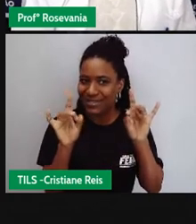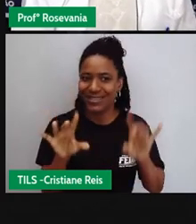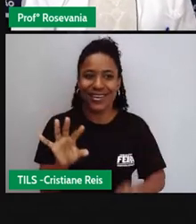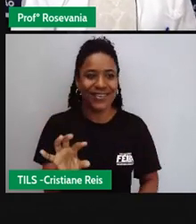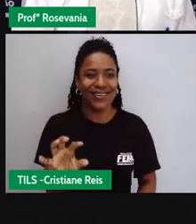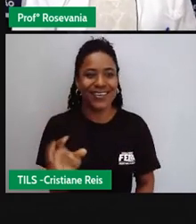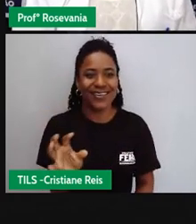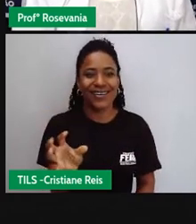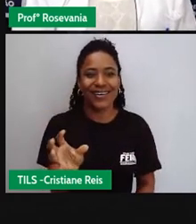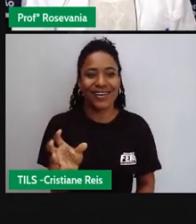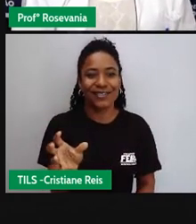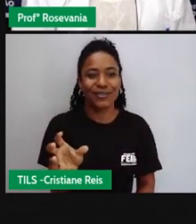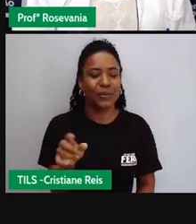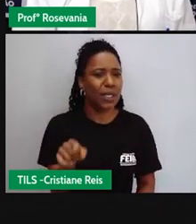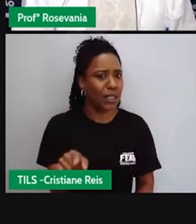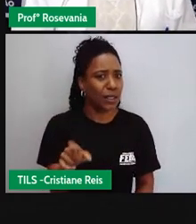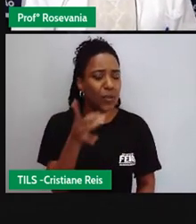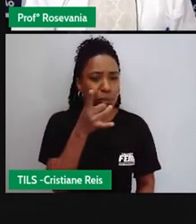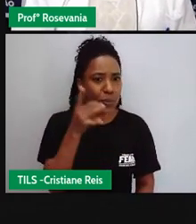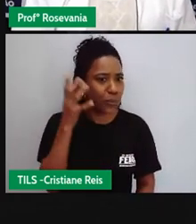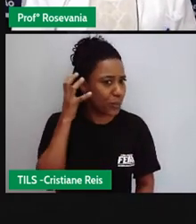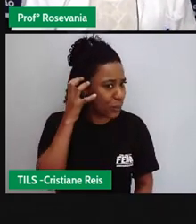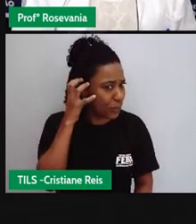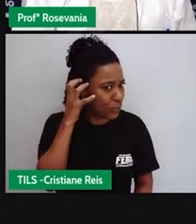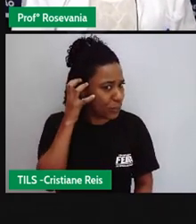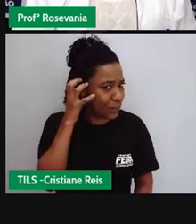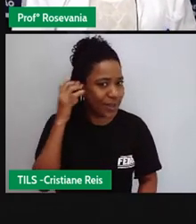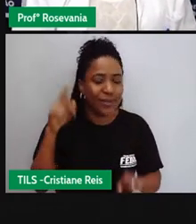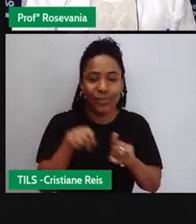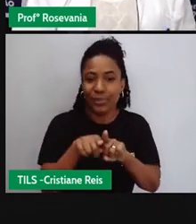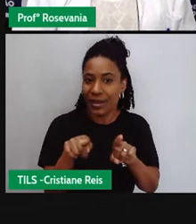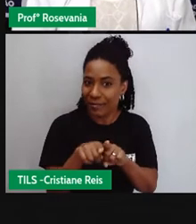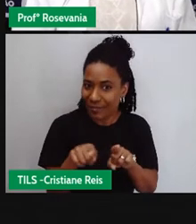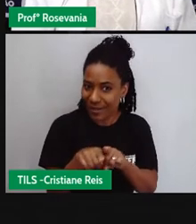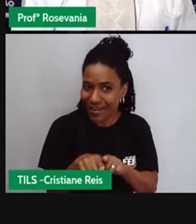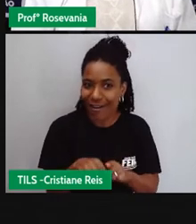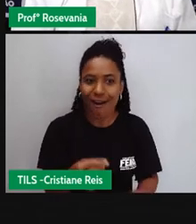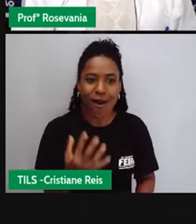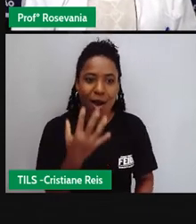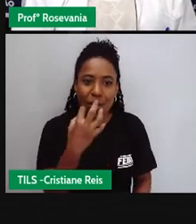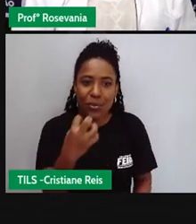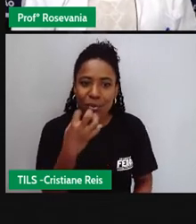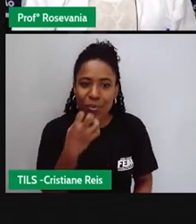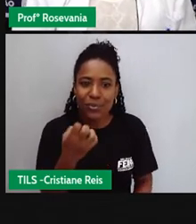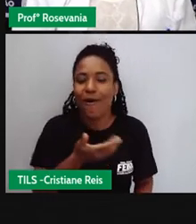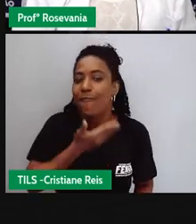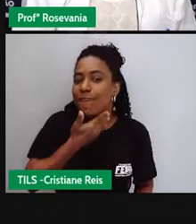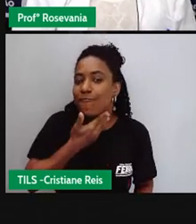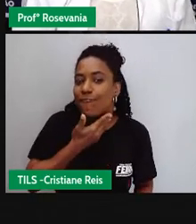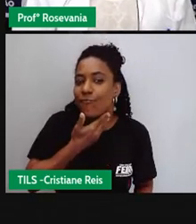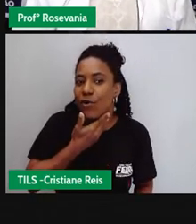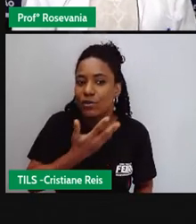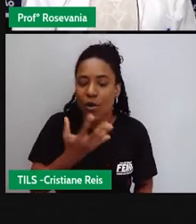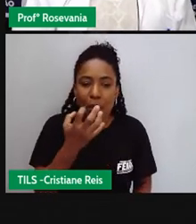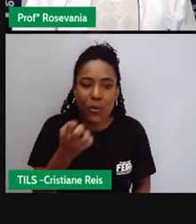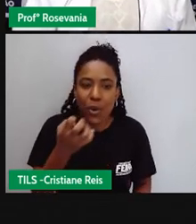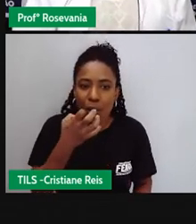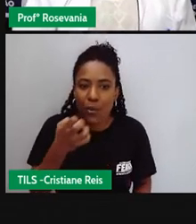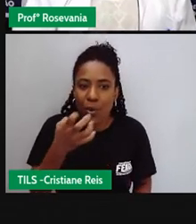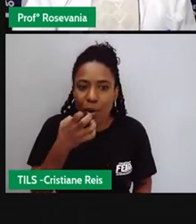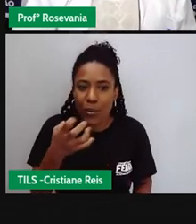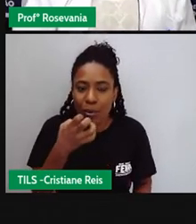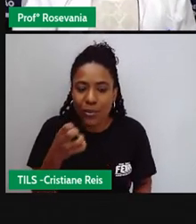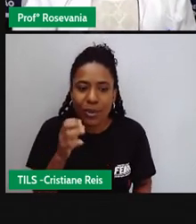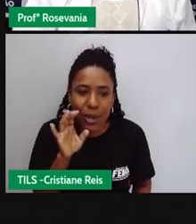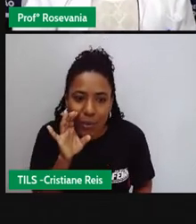ele além de ser rádio ele ainda gravava a voz e ainda tocava aqui ou você não